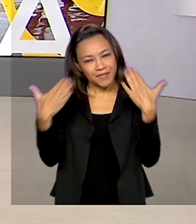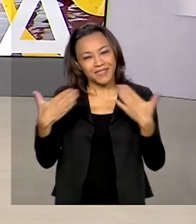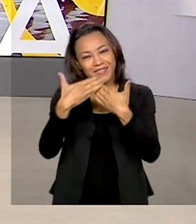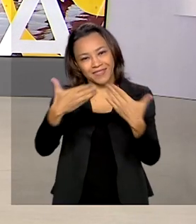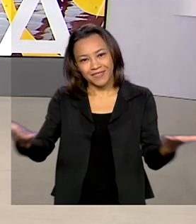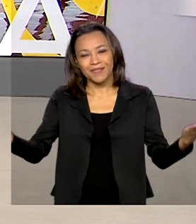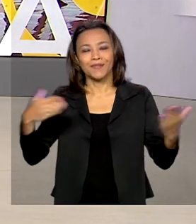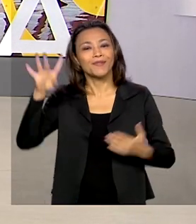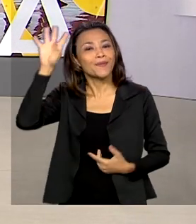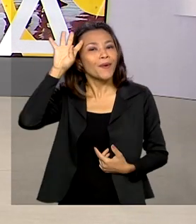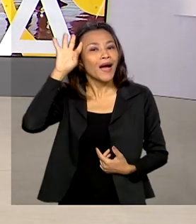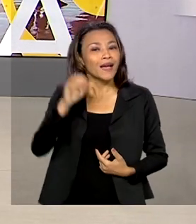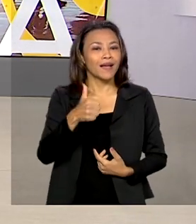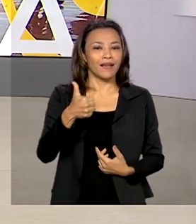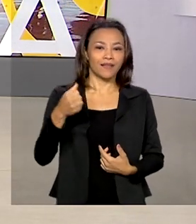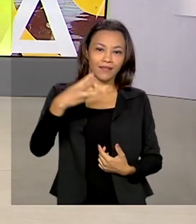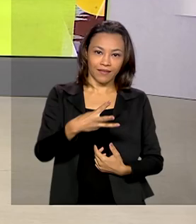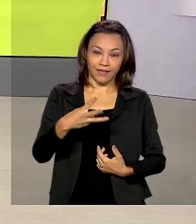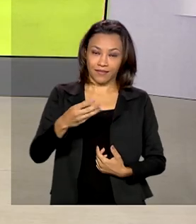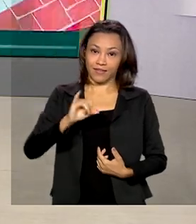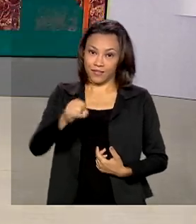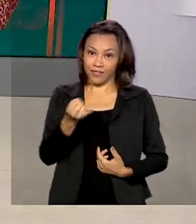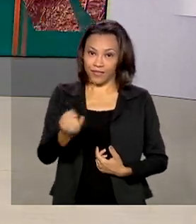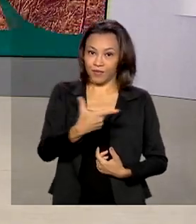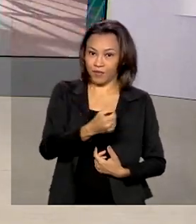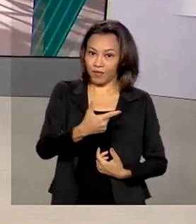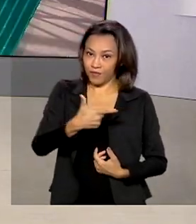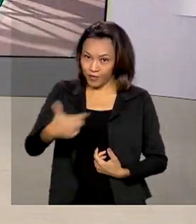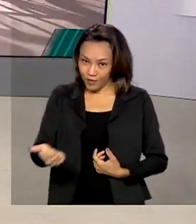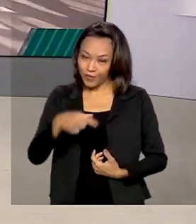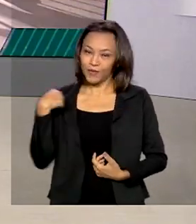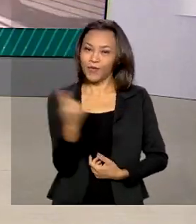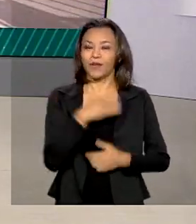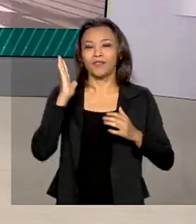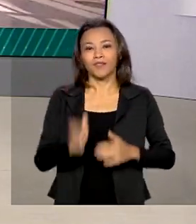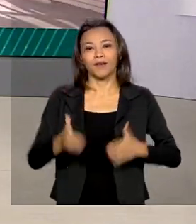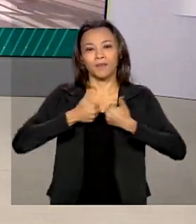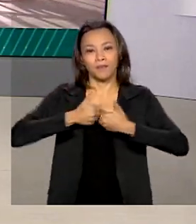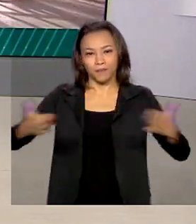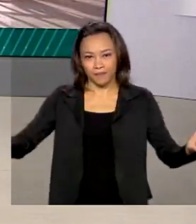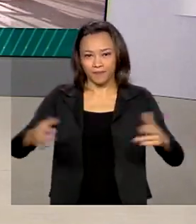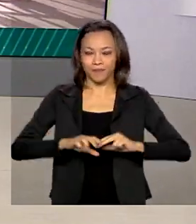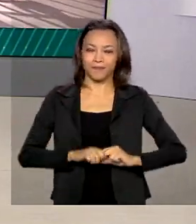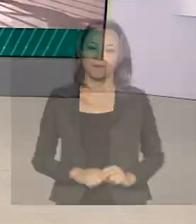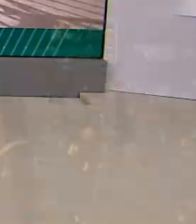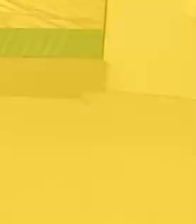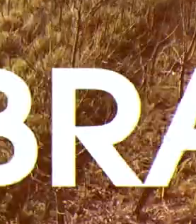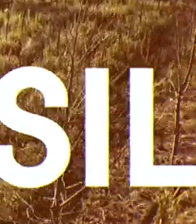quarta-feira, 13 de janeiro de 2021. O Brasil em Dia já está no ar.